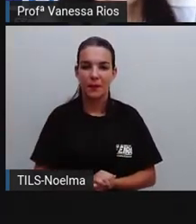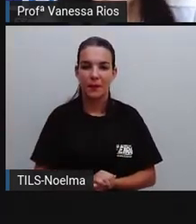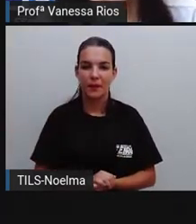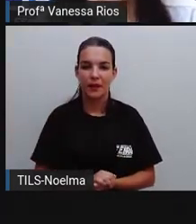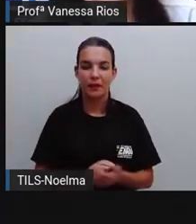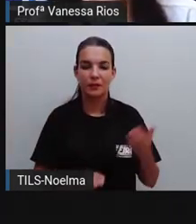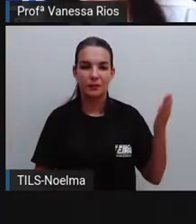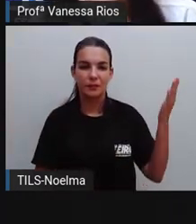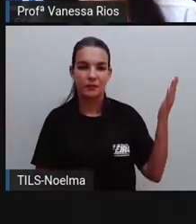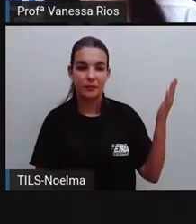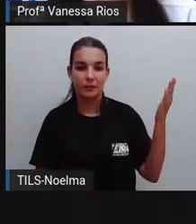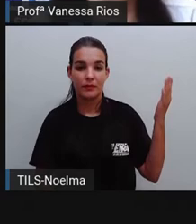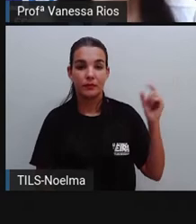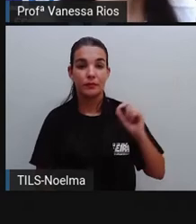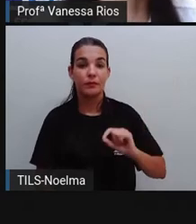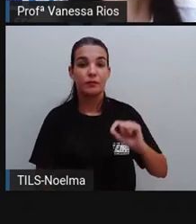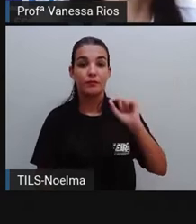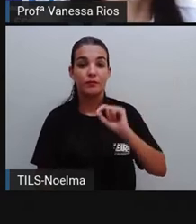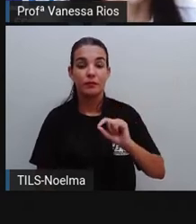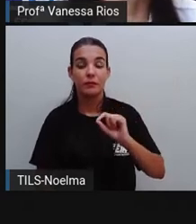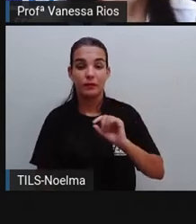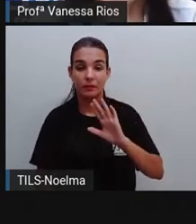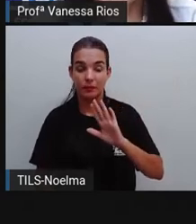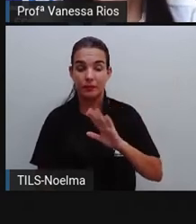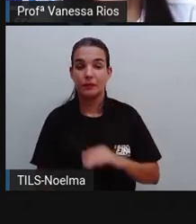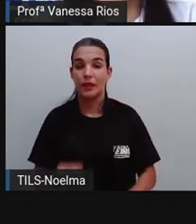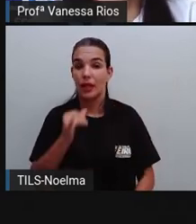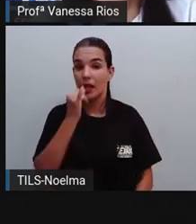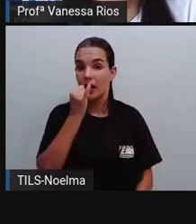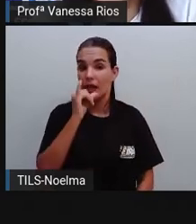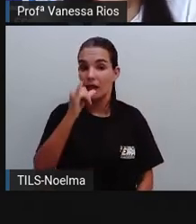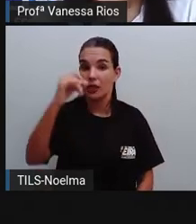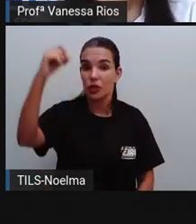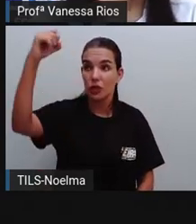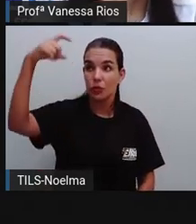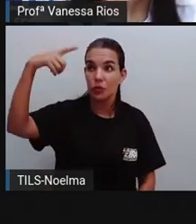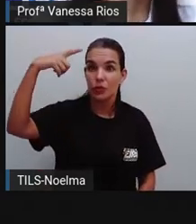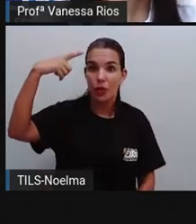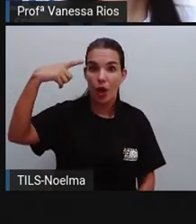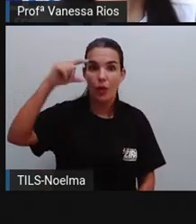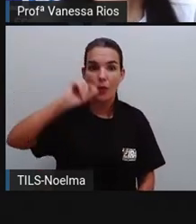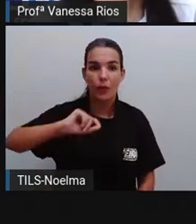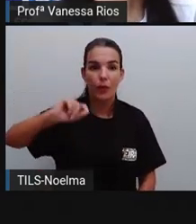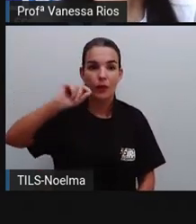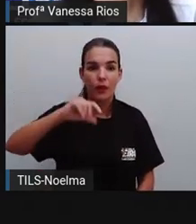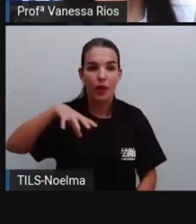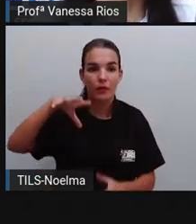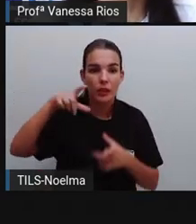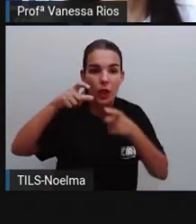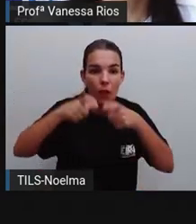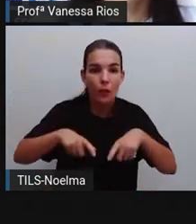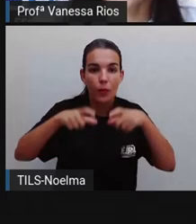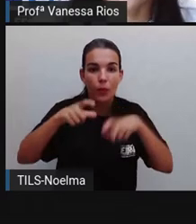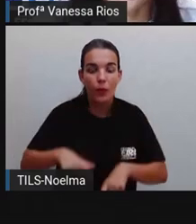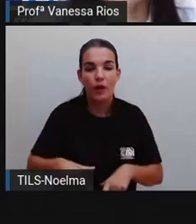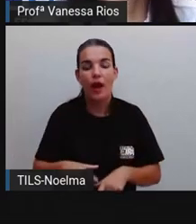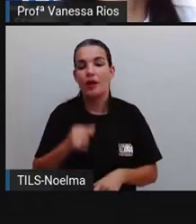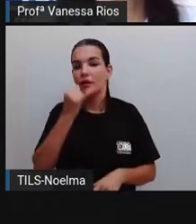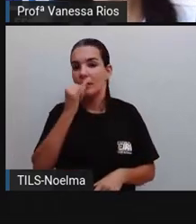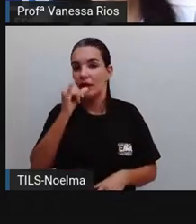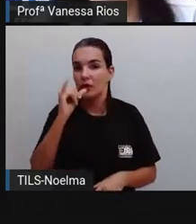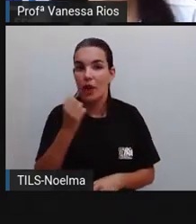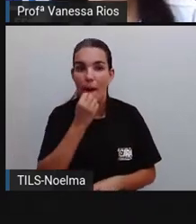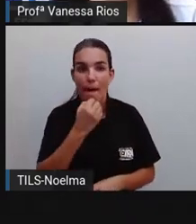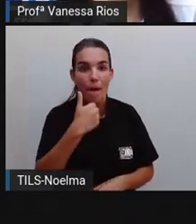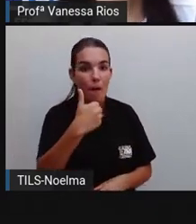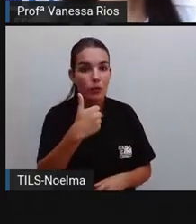E aí a gente observa a energia solar, né? Como uma fonte de energia muito promissora, quando